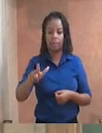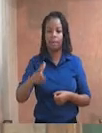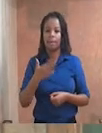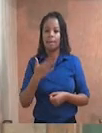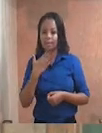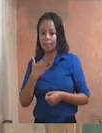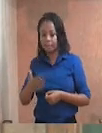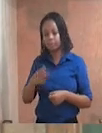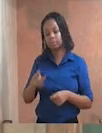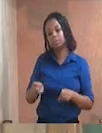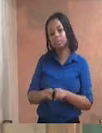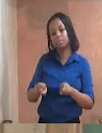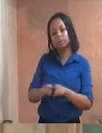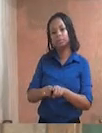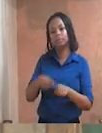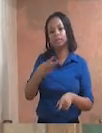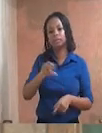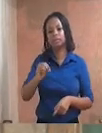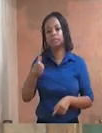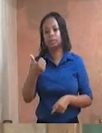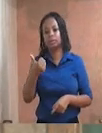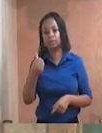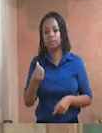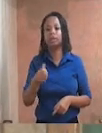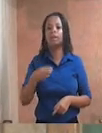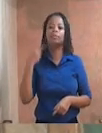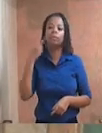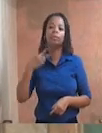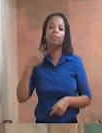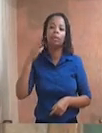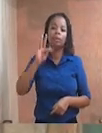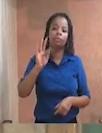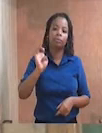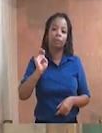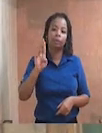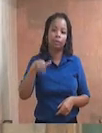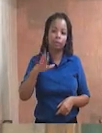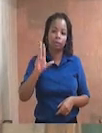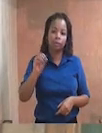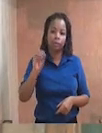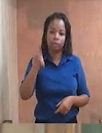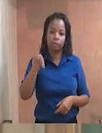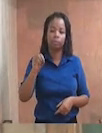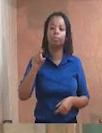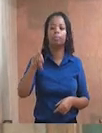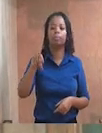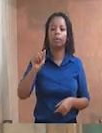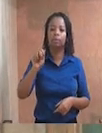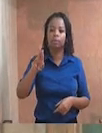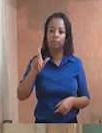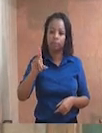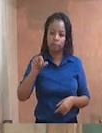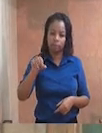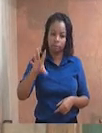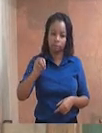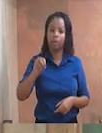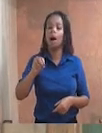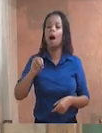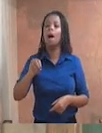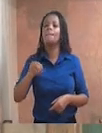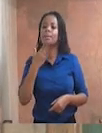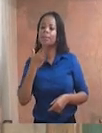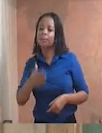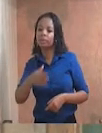número 3016. Do vereador Miriam, Fernando Luiz Paulino de Oliveira, solicitando ao excelentíssimo senhor prefeito a